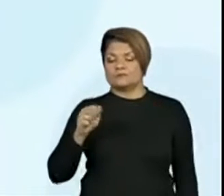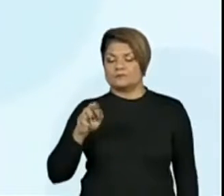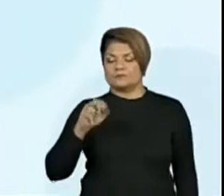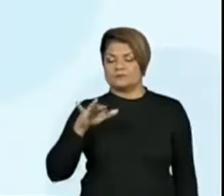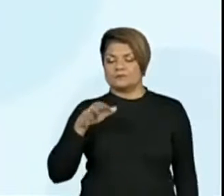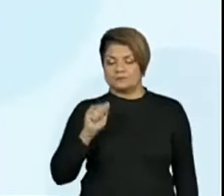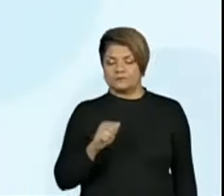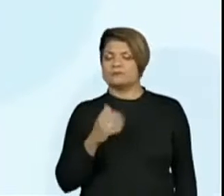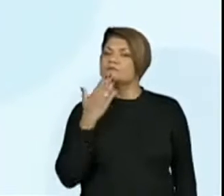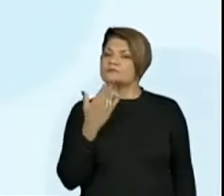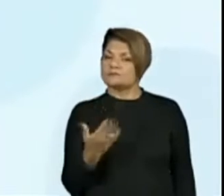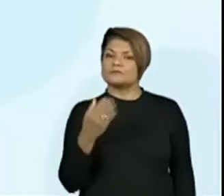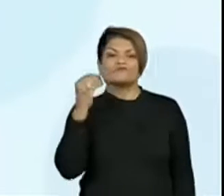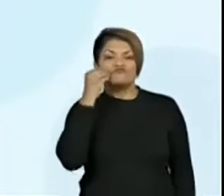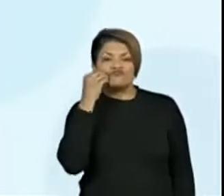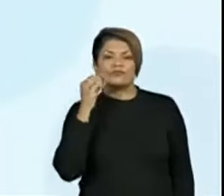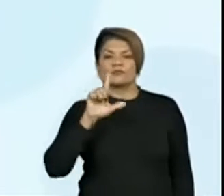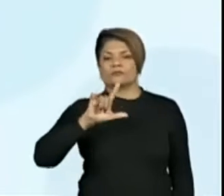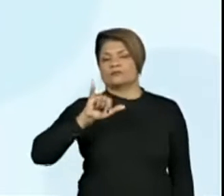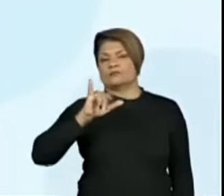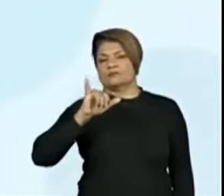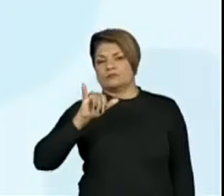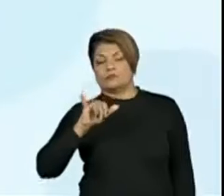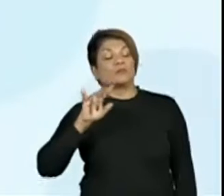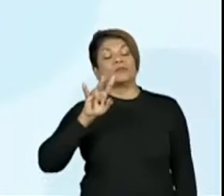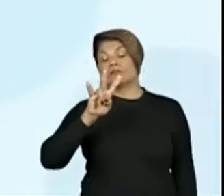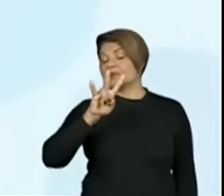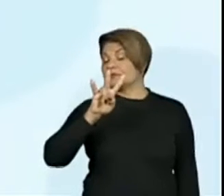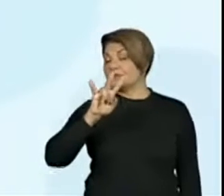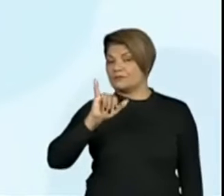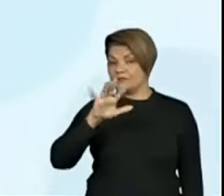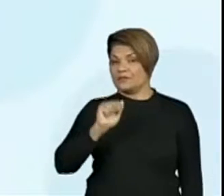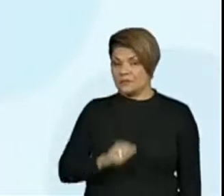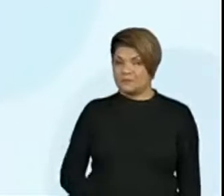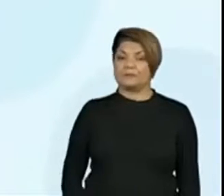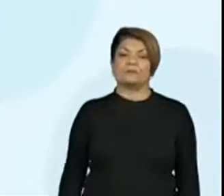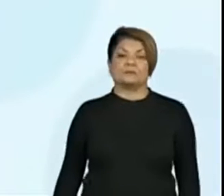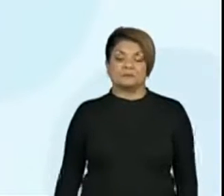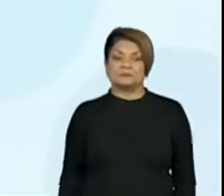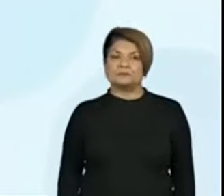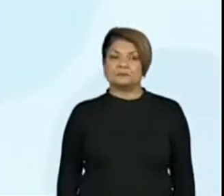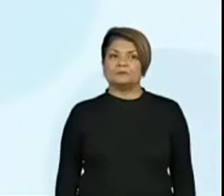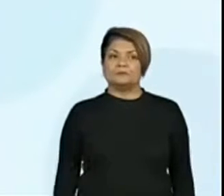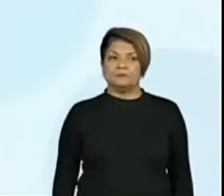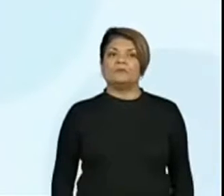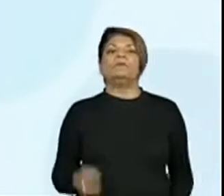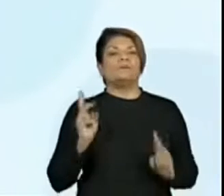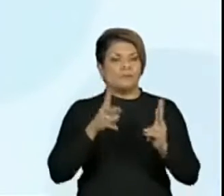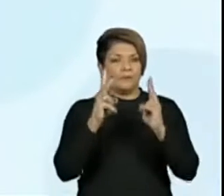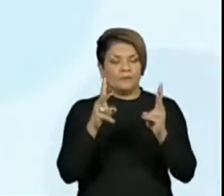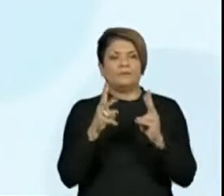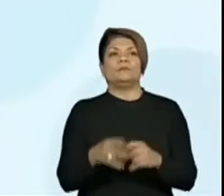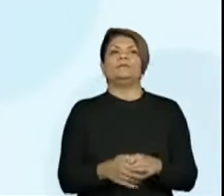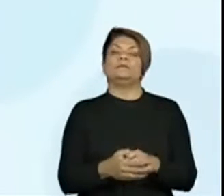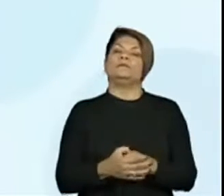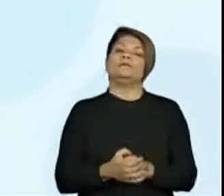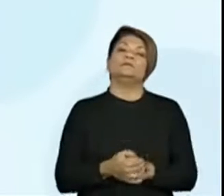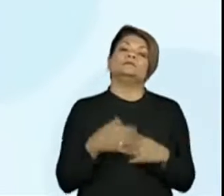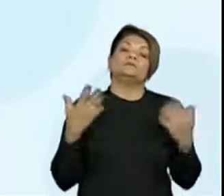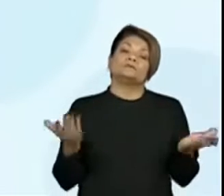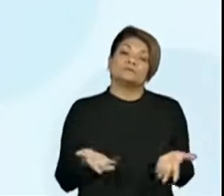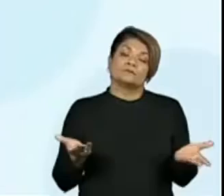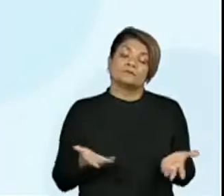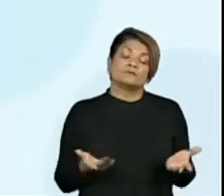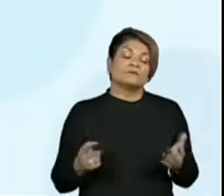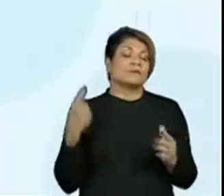para a aluna Lívia, que está presente em todas as aulas. Beijão, Super beijo, Lívia. Continue conosco aí. E chegamos ao fim